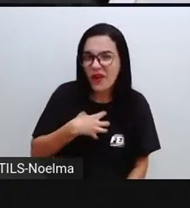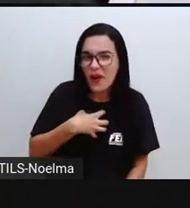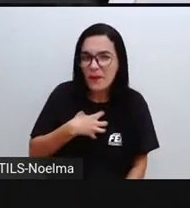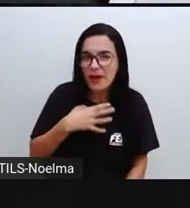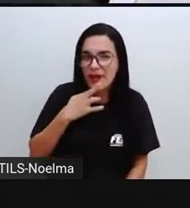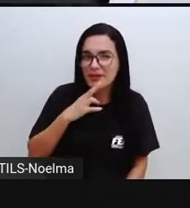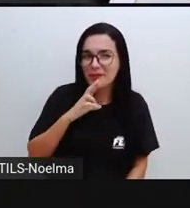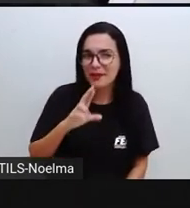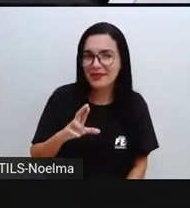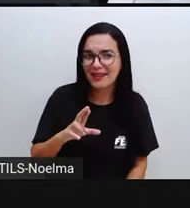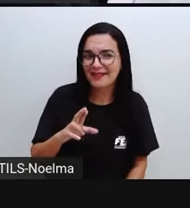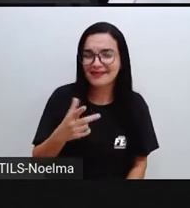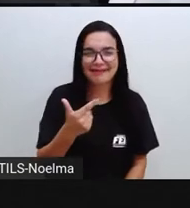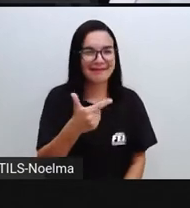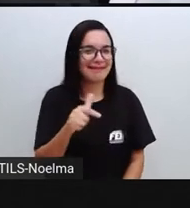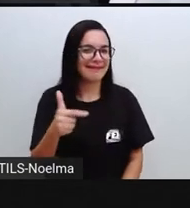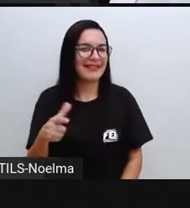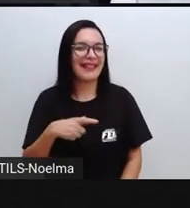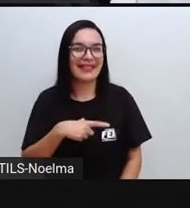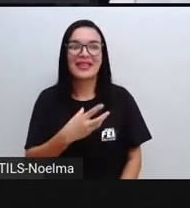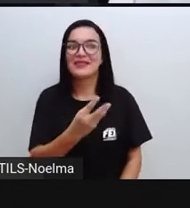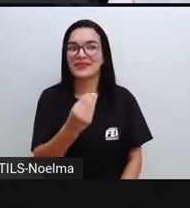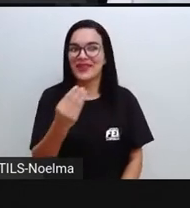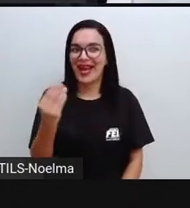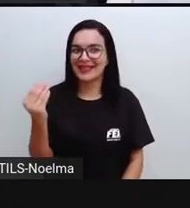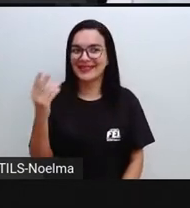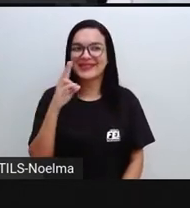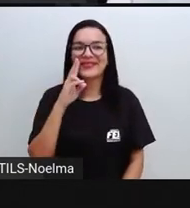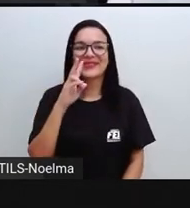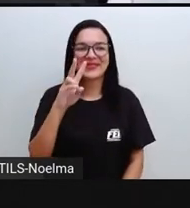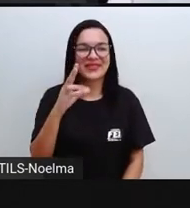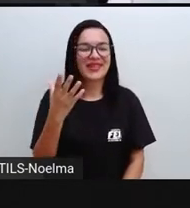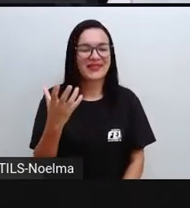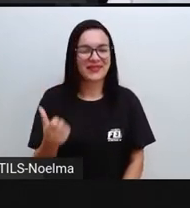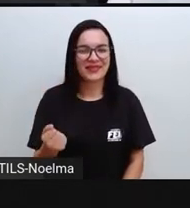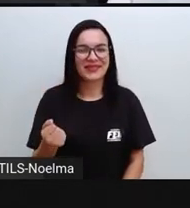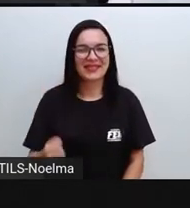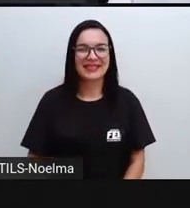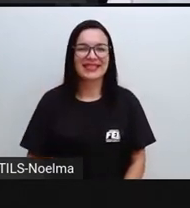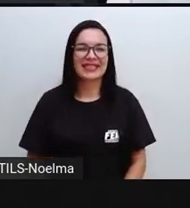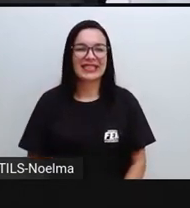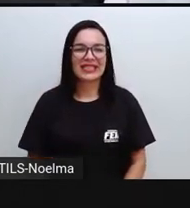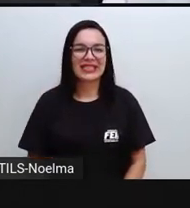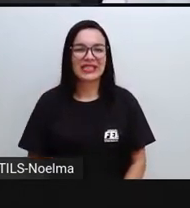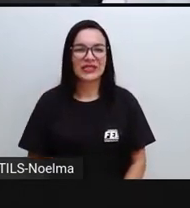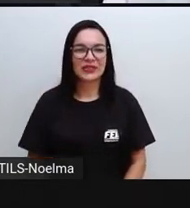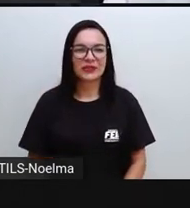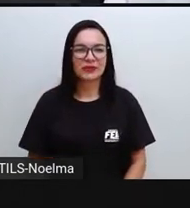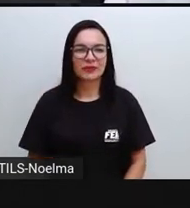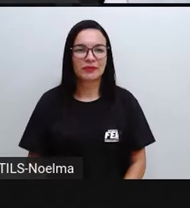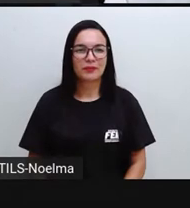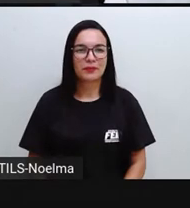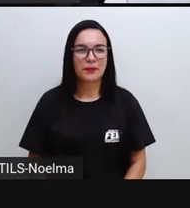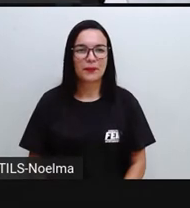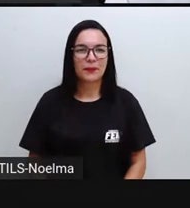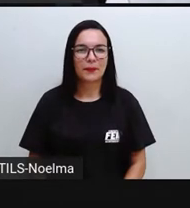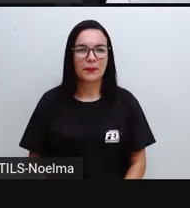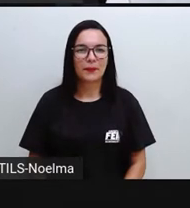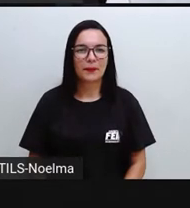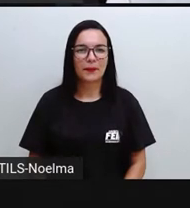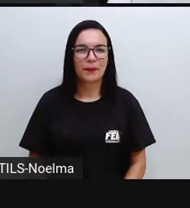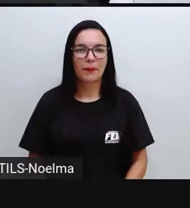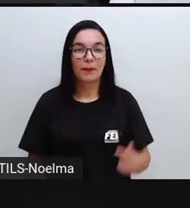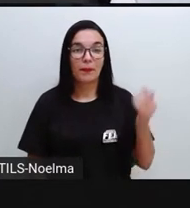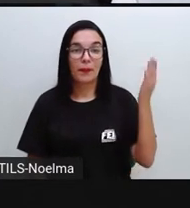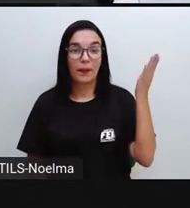ali a resposta. Então, lá, vamos ver agora. A gente vai começar, tá? Então,